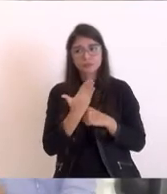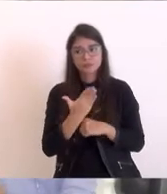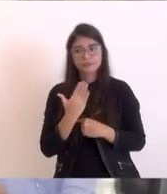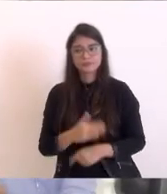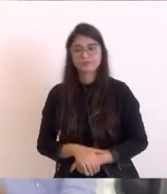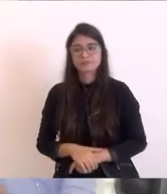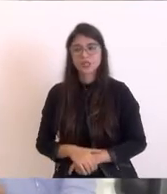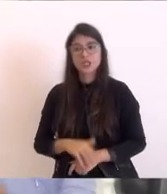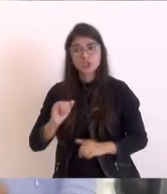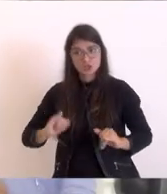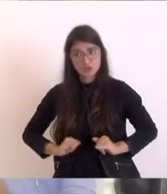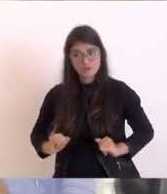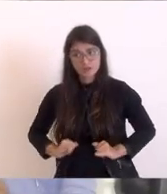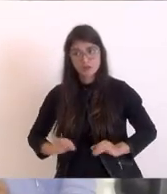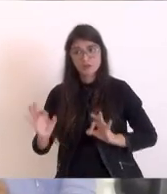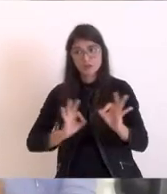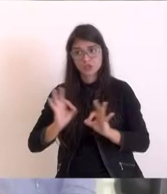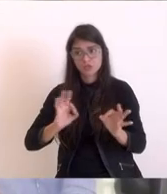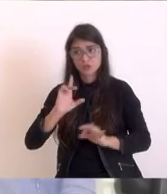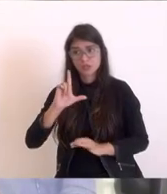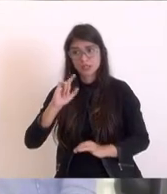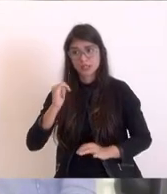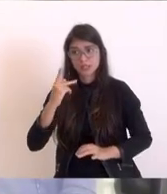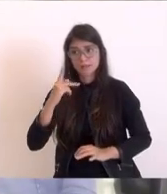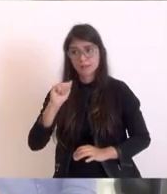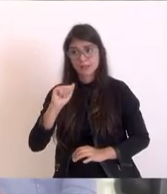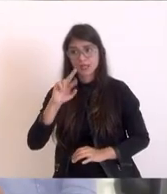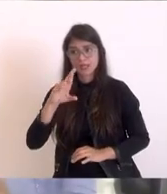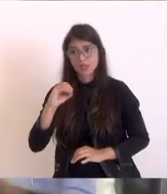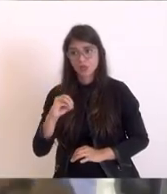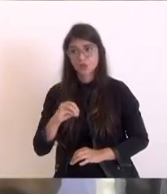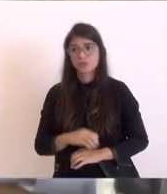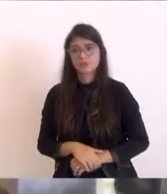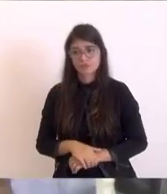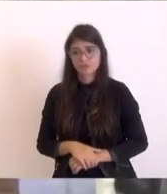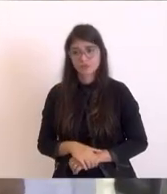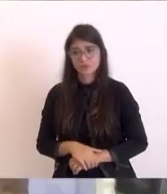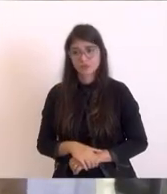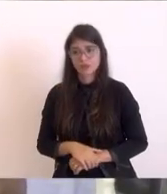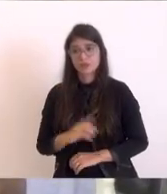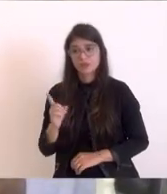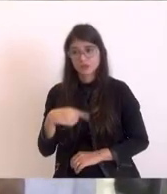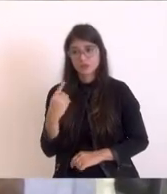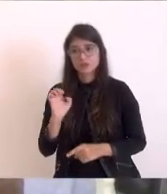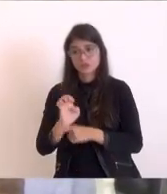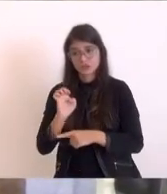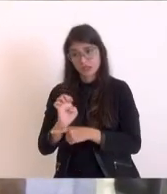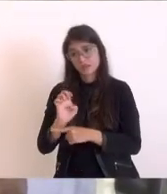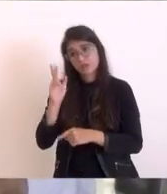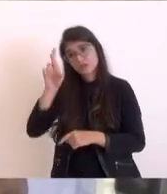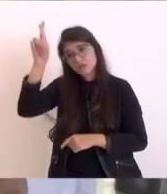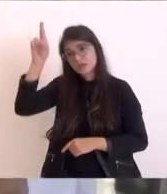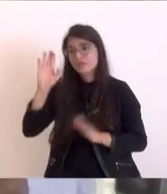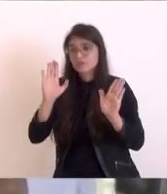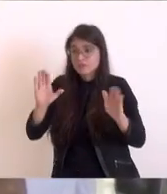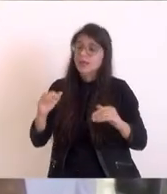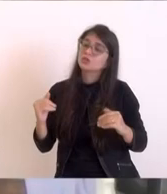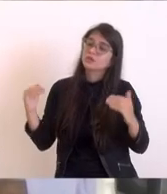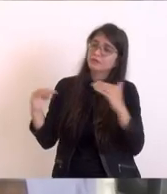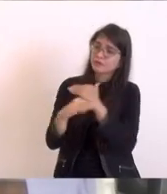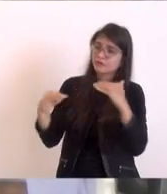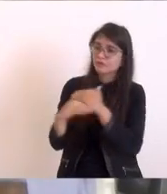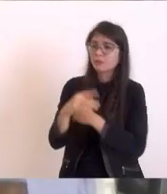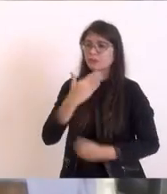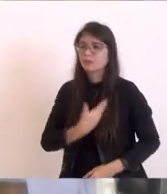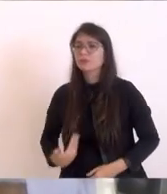Limpa Rio, que é a parte nossa na área da... É do Estado, a competência. Mas, onde quer ver a pública, a Prefeitura faz.